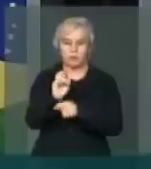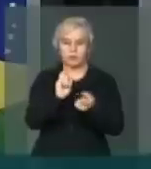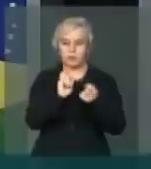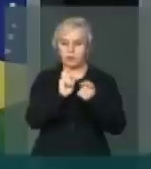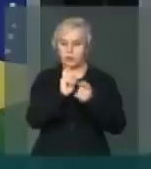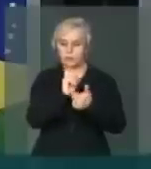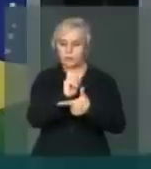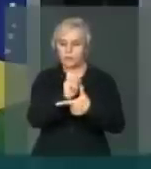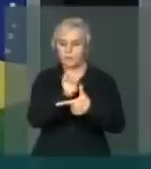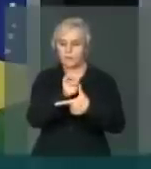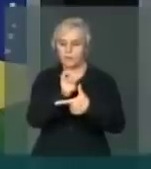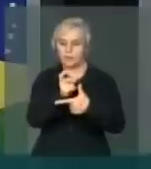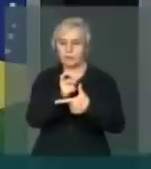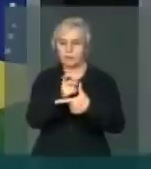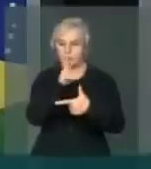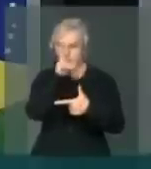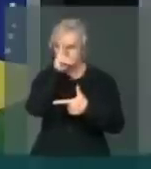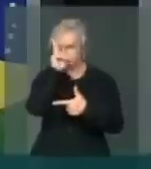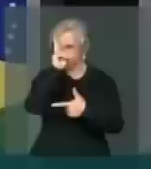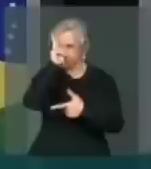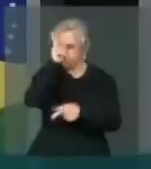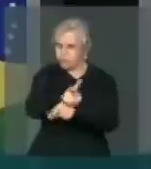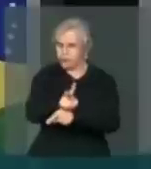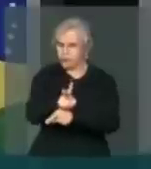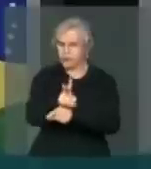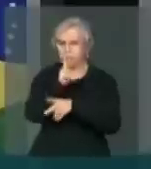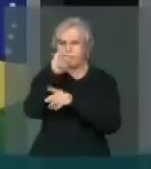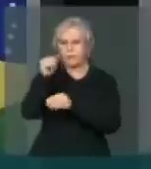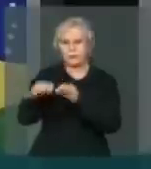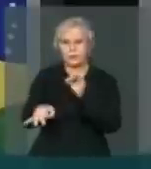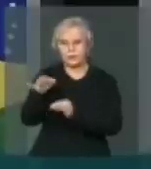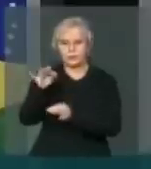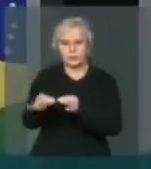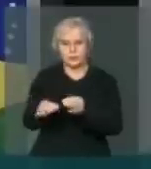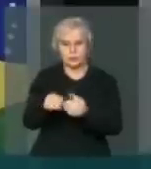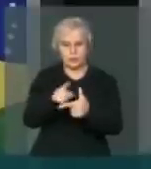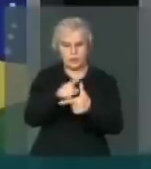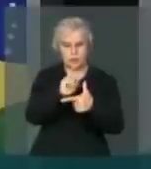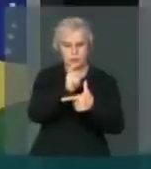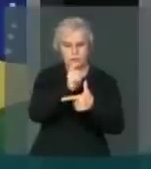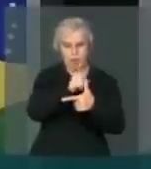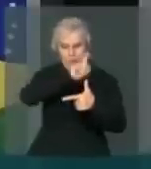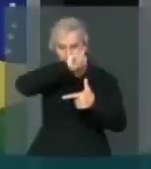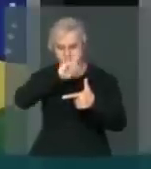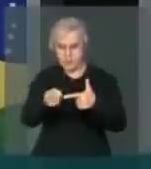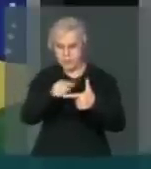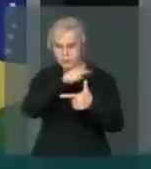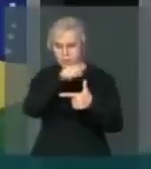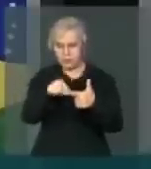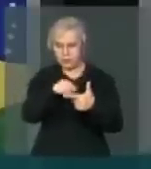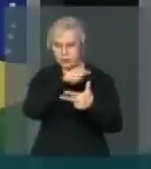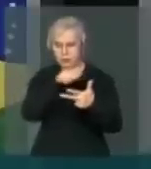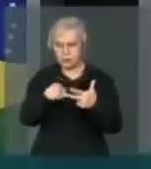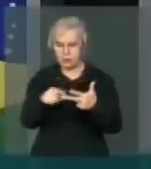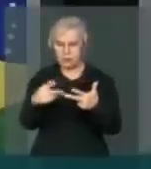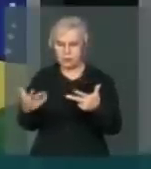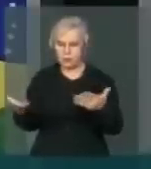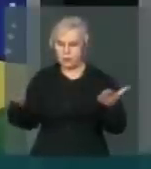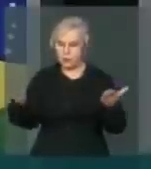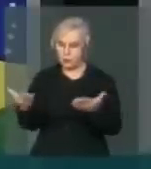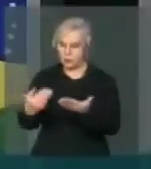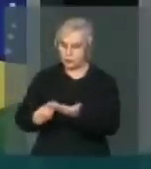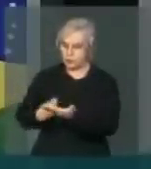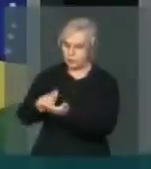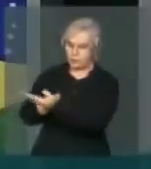Toma conta Do Poder Judiciário E do Poder Legislativo A presença firme Hoje